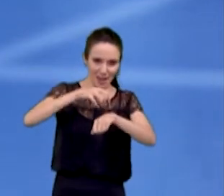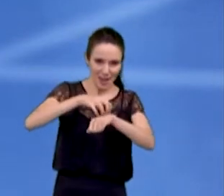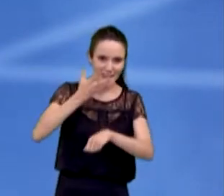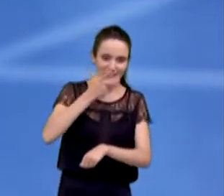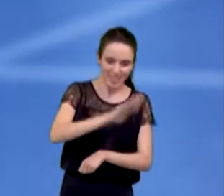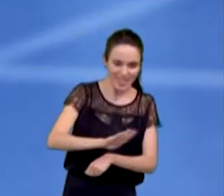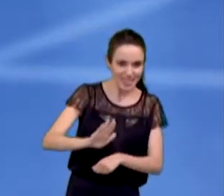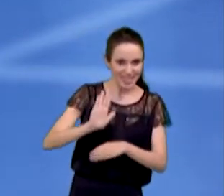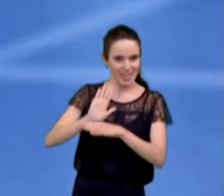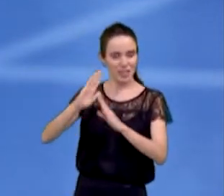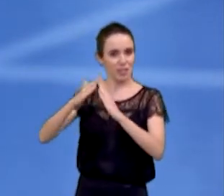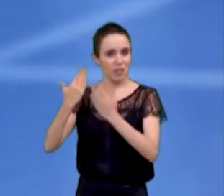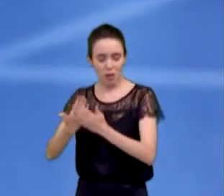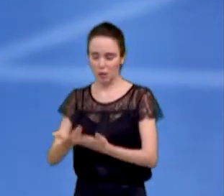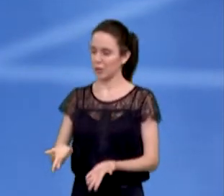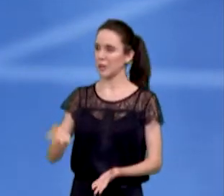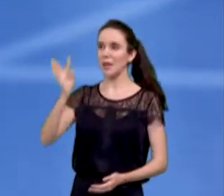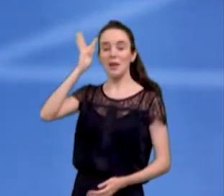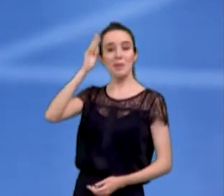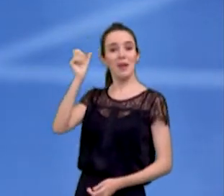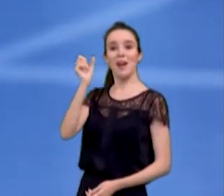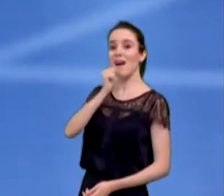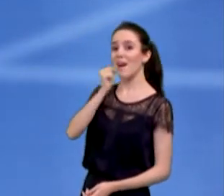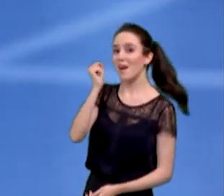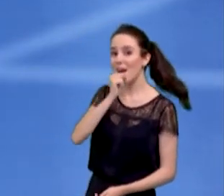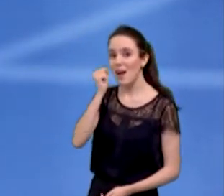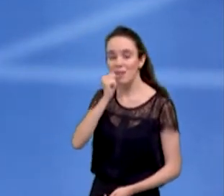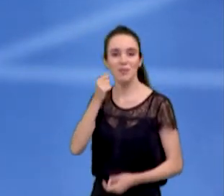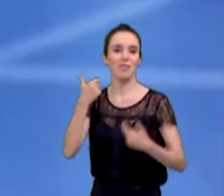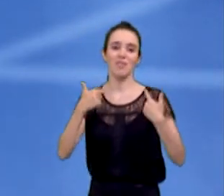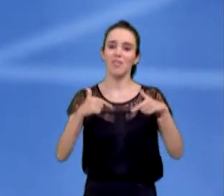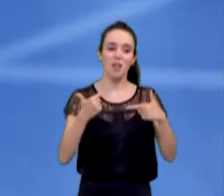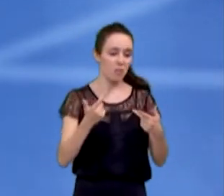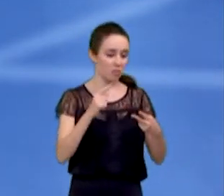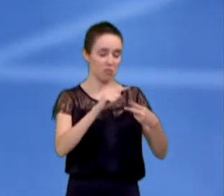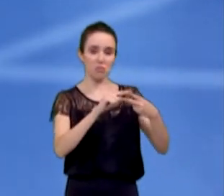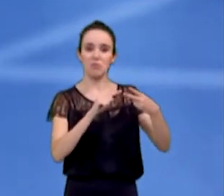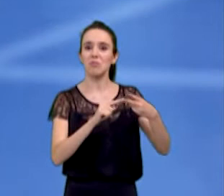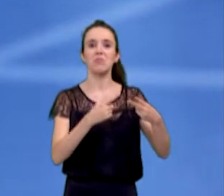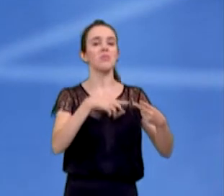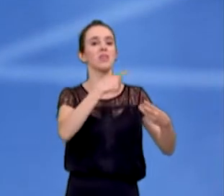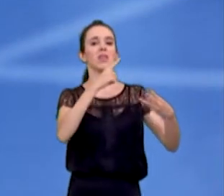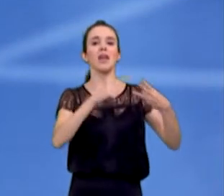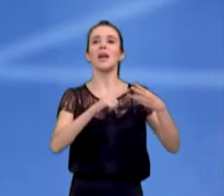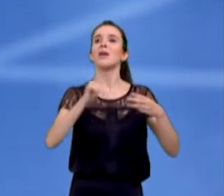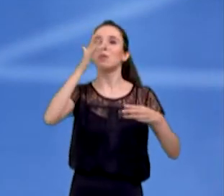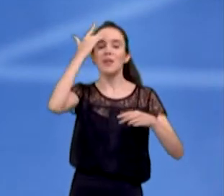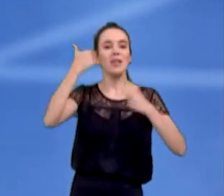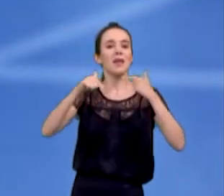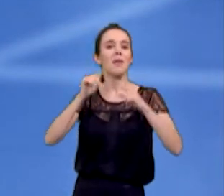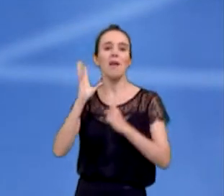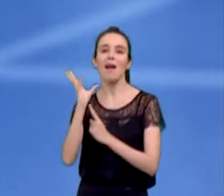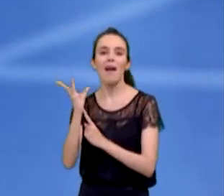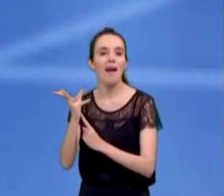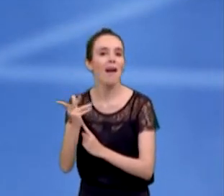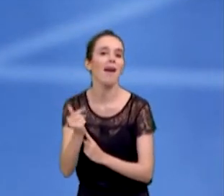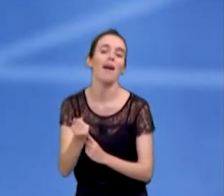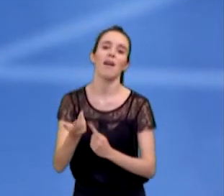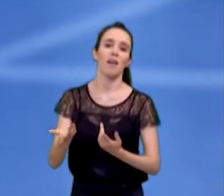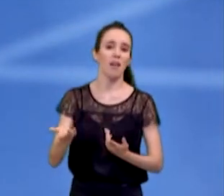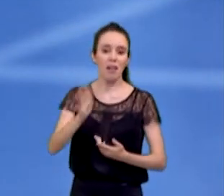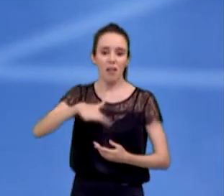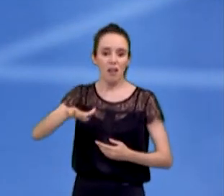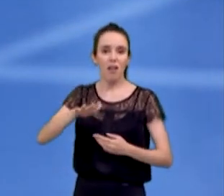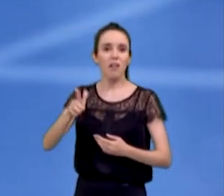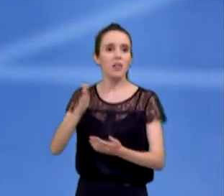ao músico que perdeu, não tinha condições de mais de trabalhar, a pessoa que mexe com o artesanato, muita gente ficou